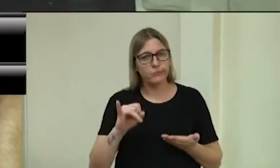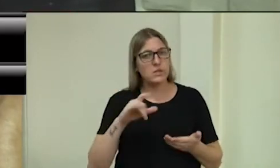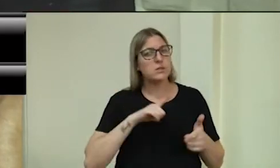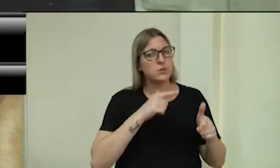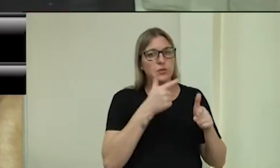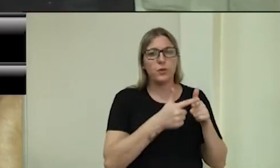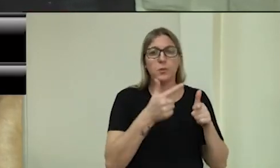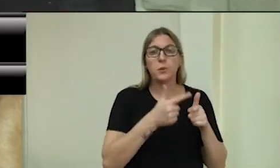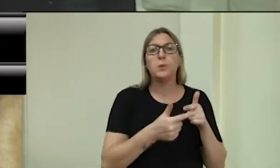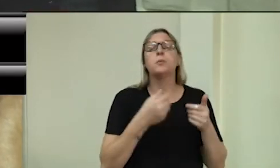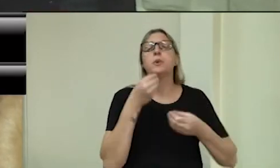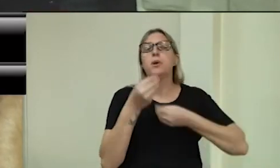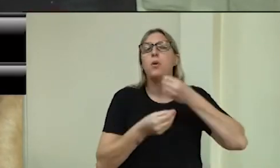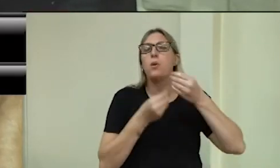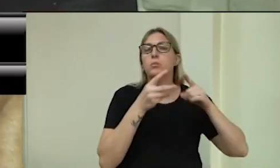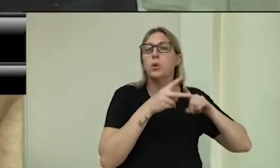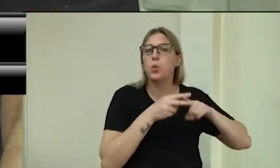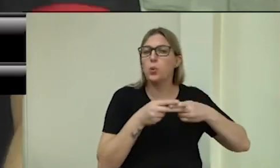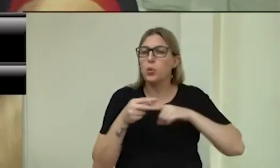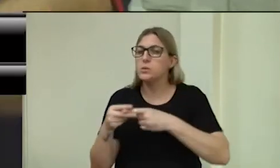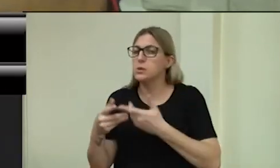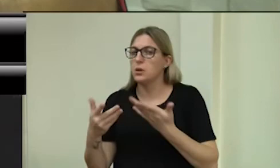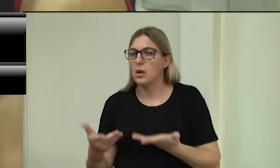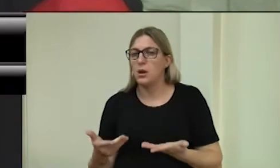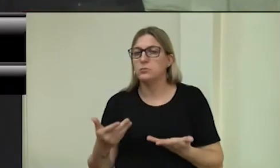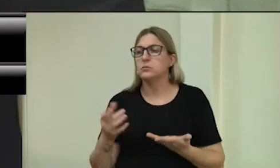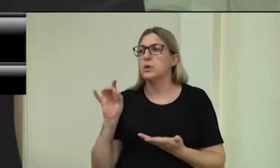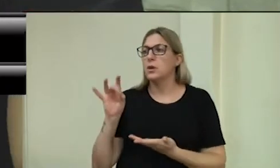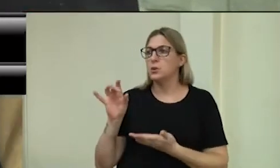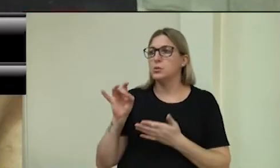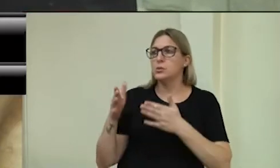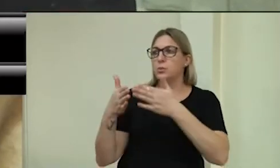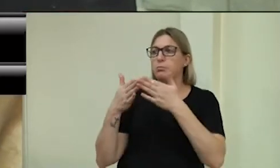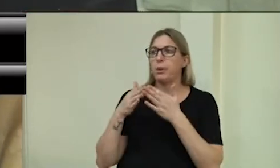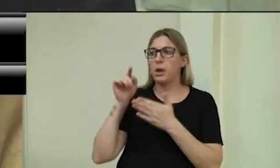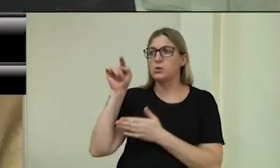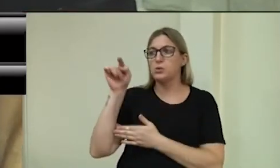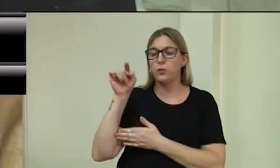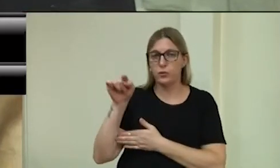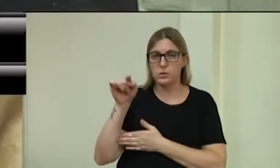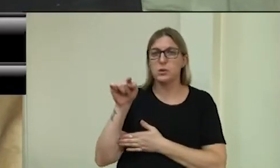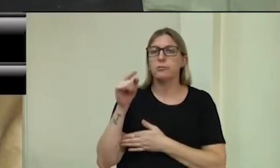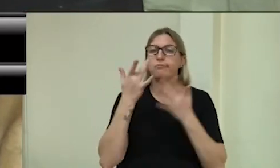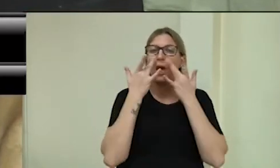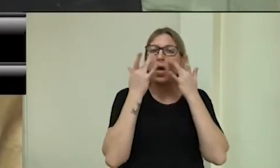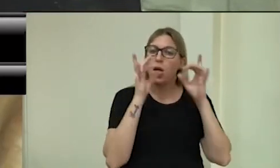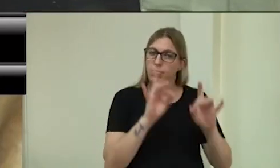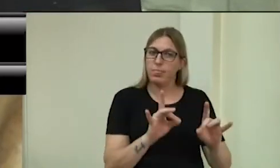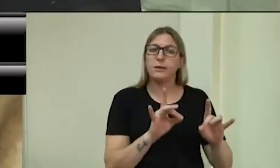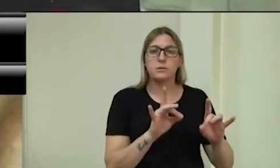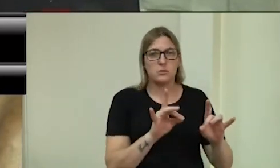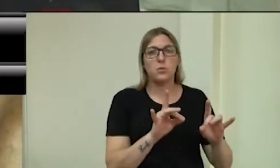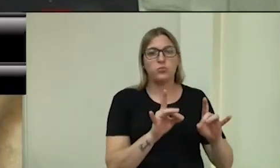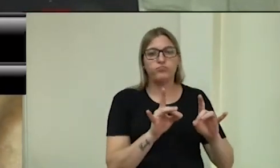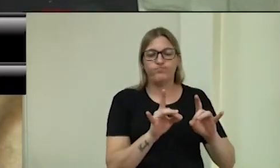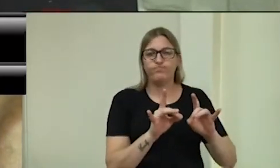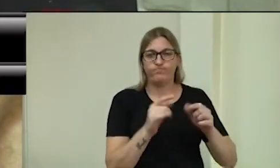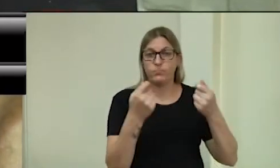reparo. Então, apenas peço a ti, por gentileza, que deem a atenção que o caso necessita,